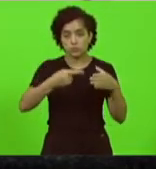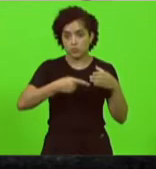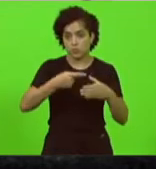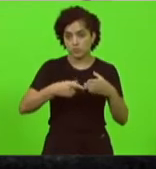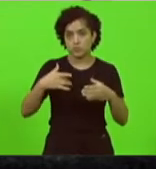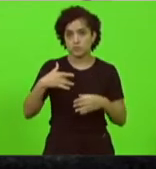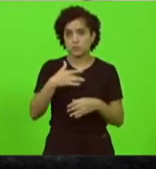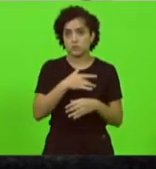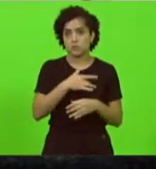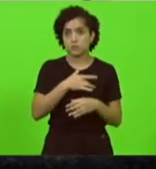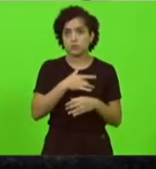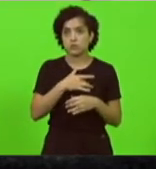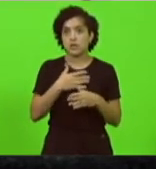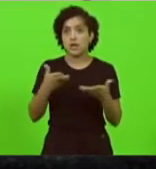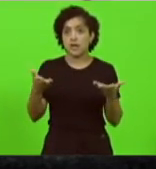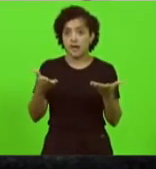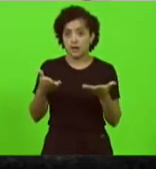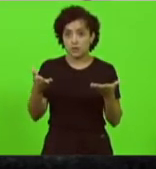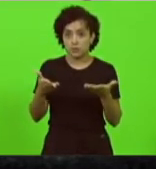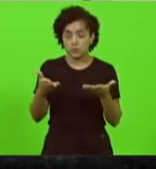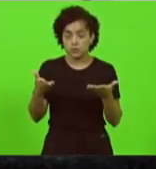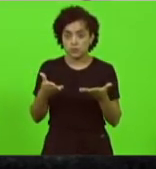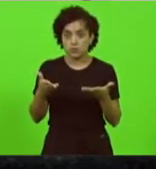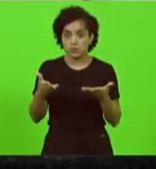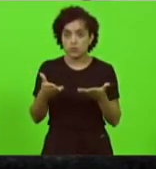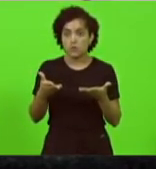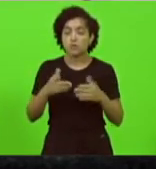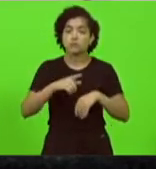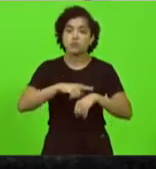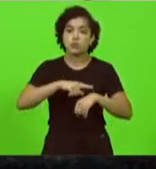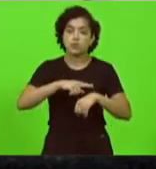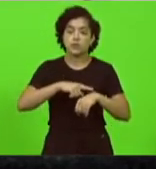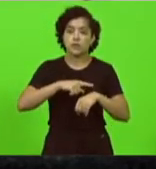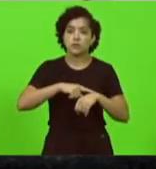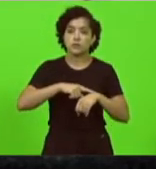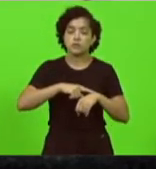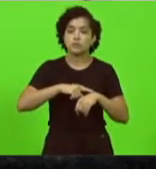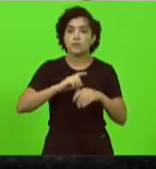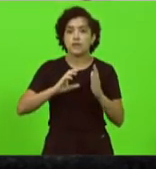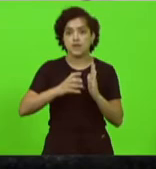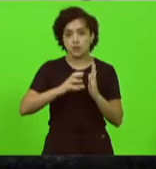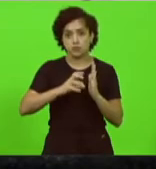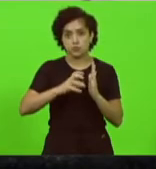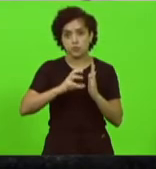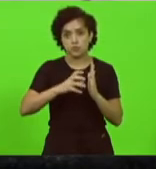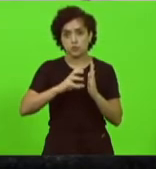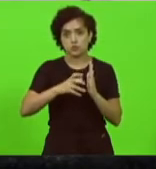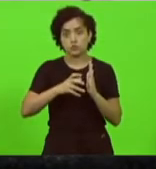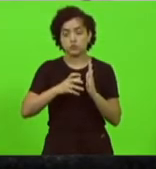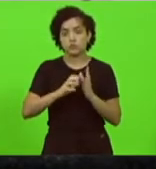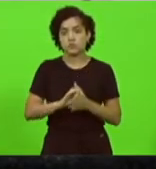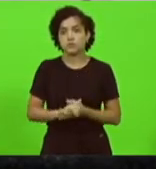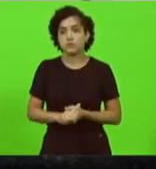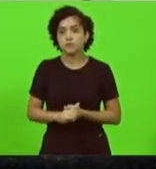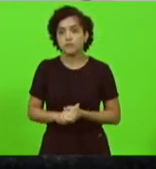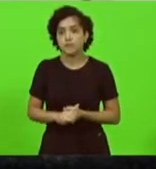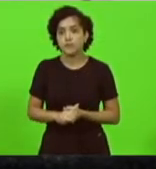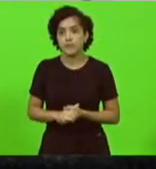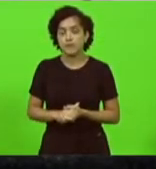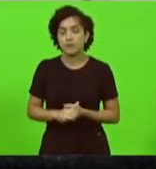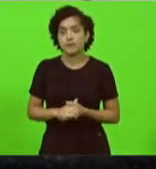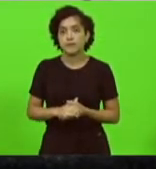passamos ao horário destinados aos partidos políticos e